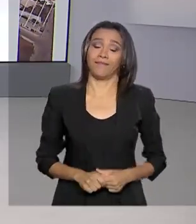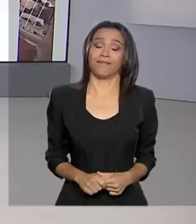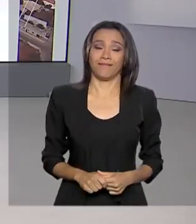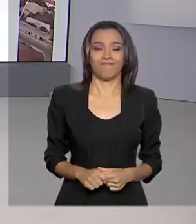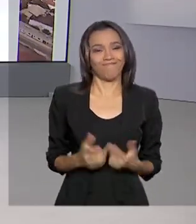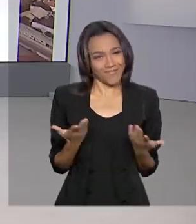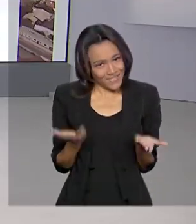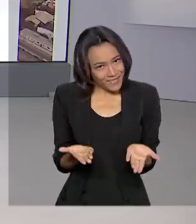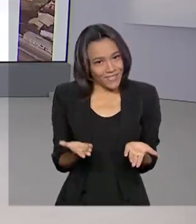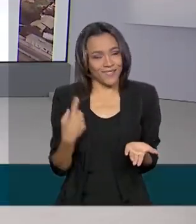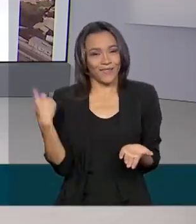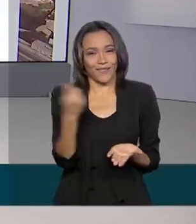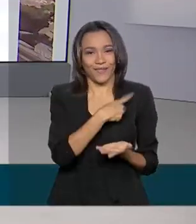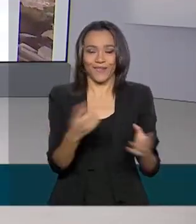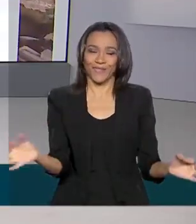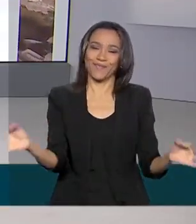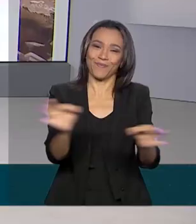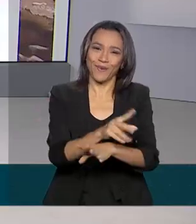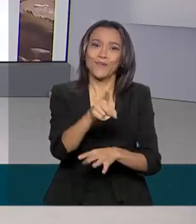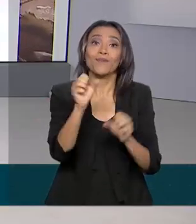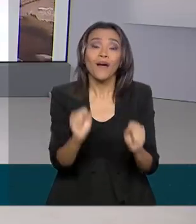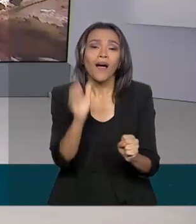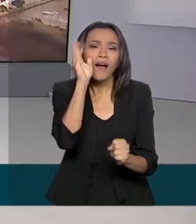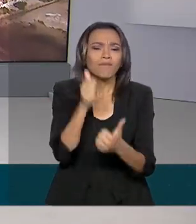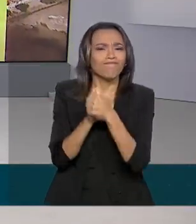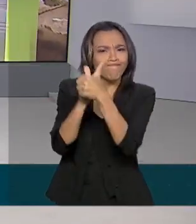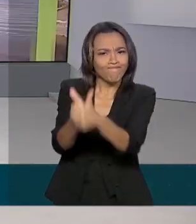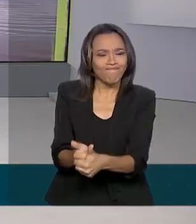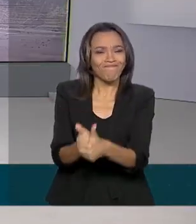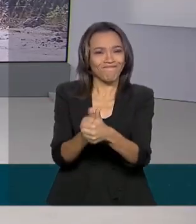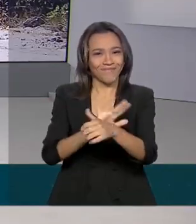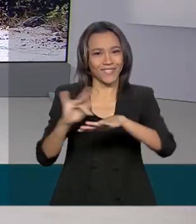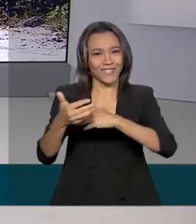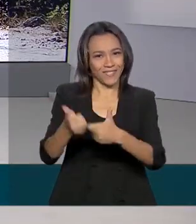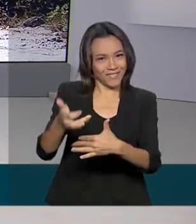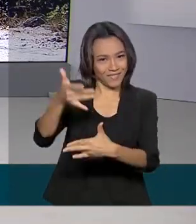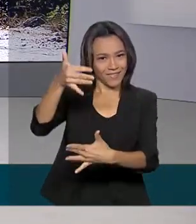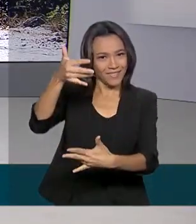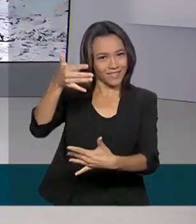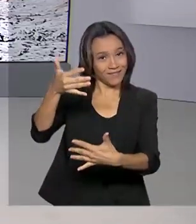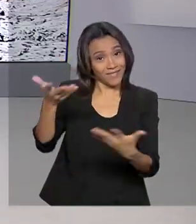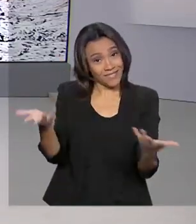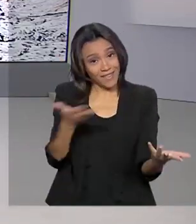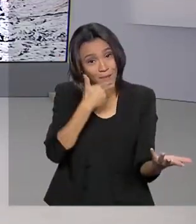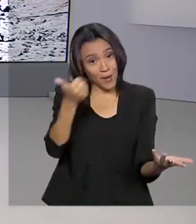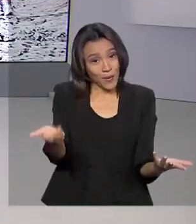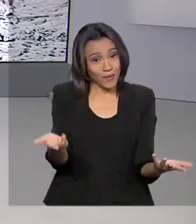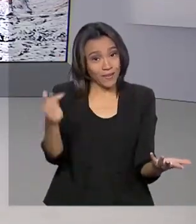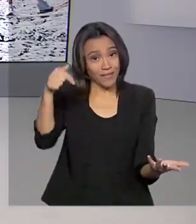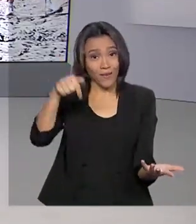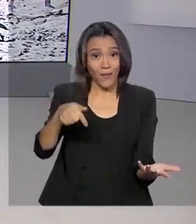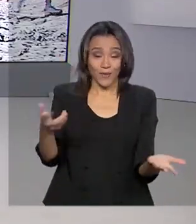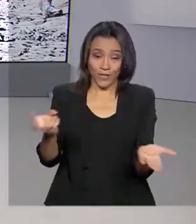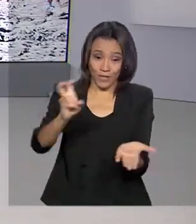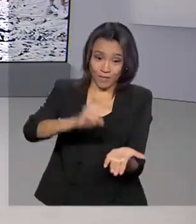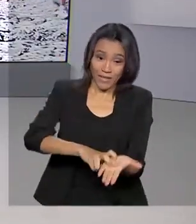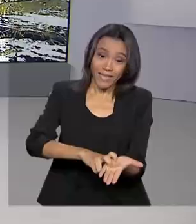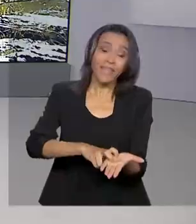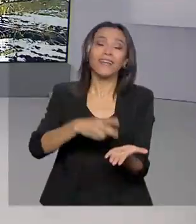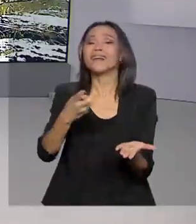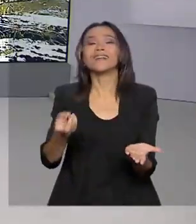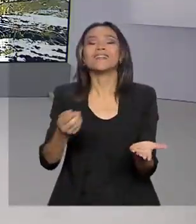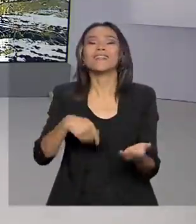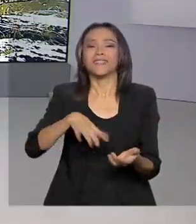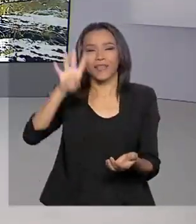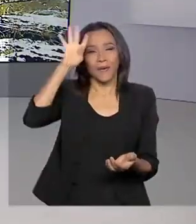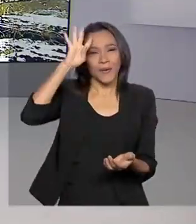É isso aí. Nós ficamos por aqui. Você pode nos acompanhar também pelas redes sociais. E nada melhor do que nesta manhã de quarta-feira de cinzas,